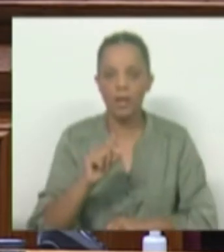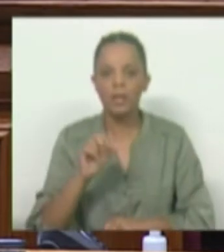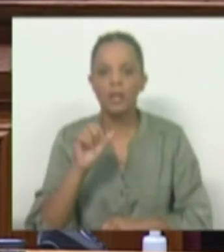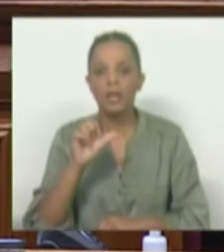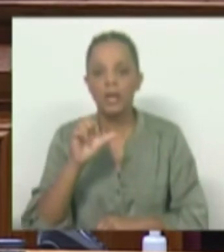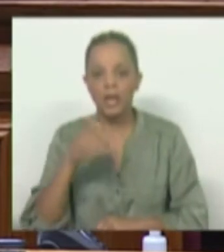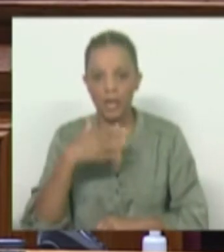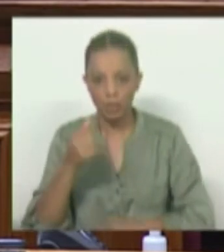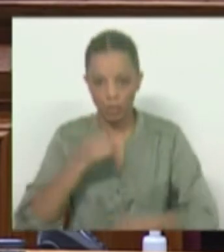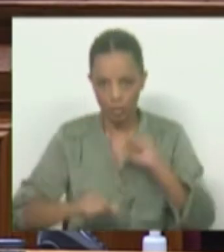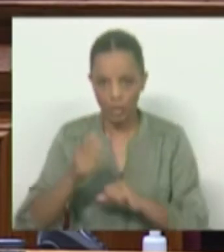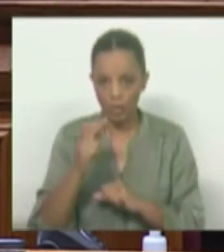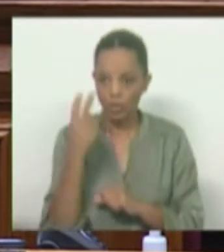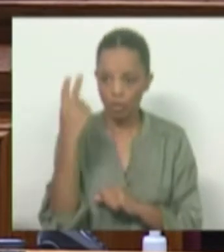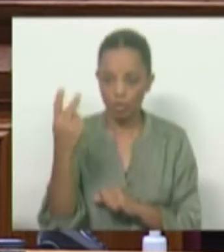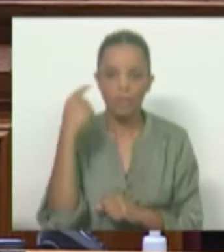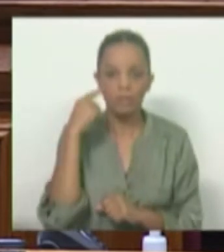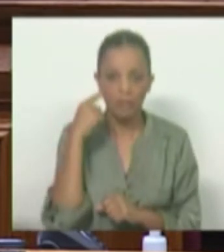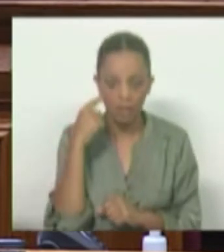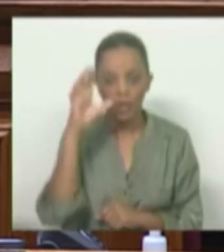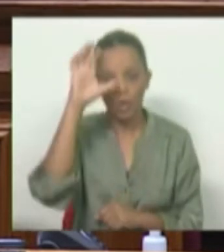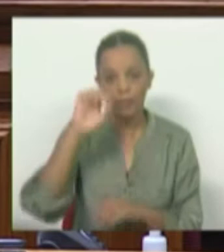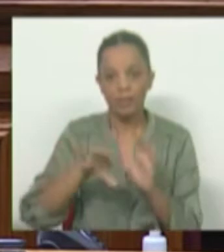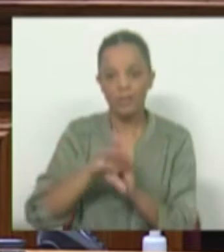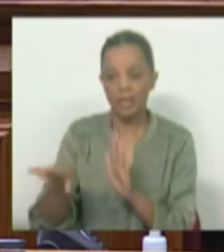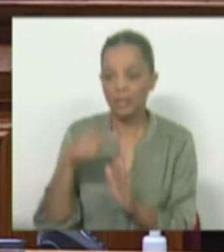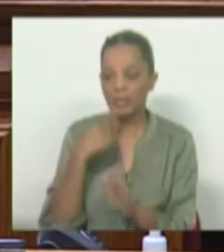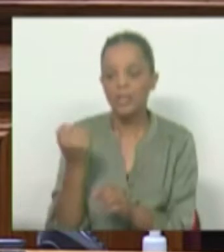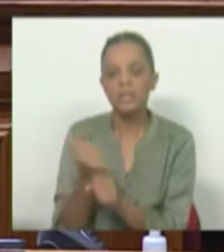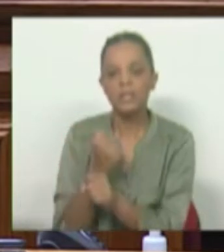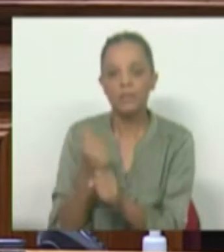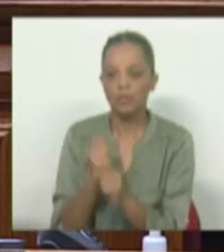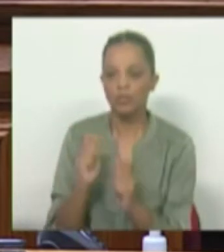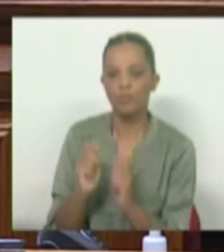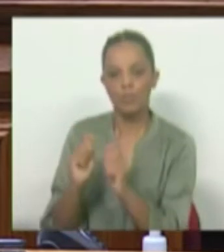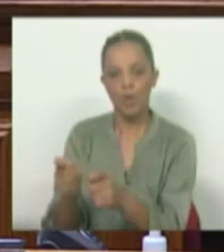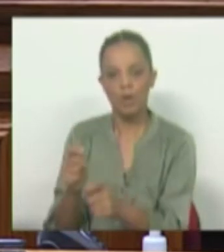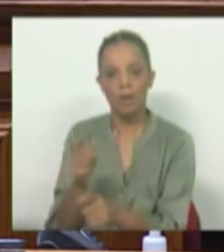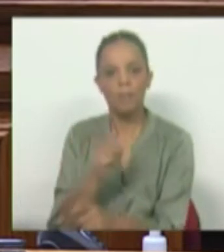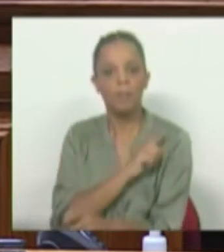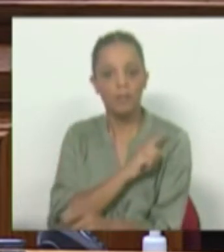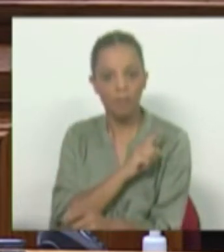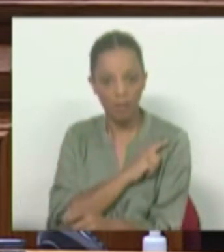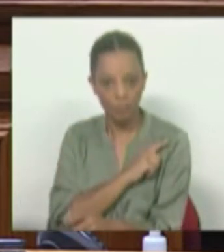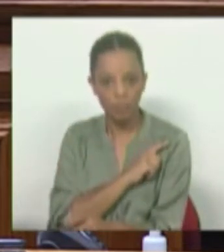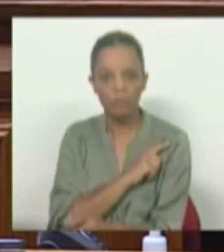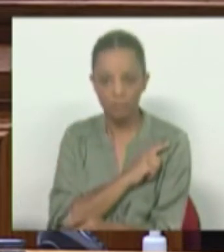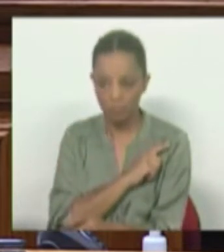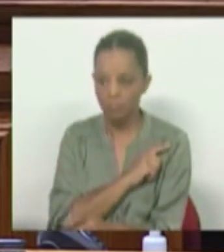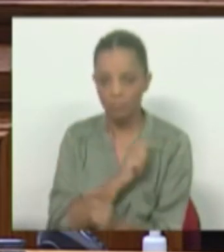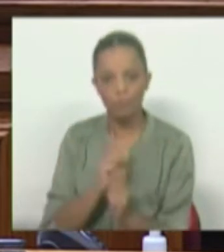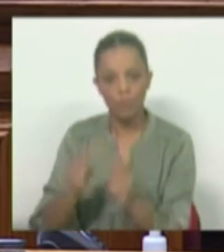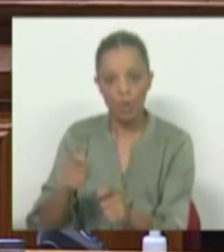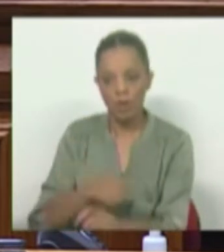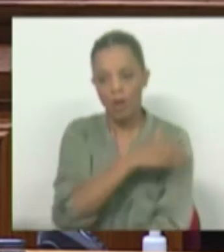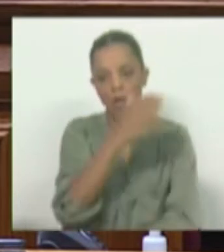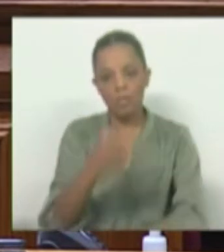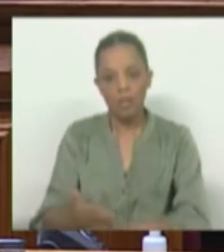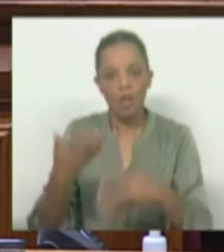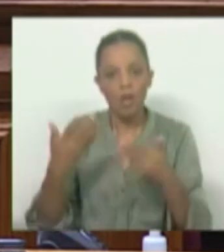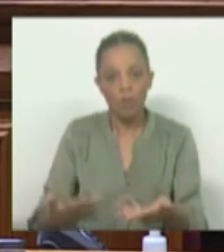o Governo da Direita decidiu que esse serviço seria entregue a privados. E assim foi, desde essa altura até agora.